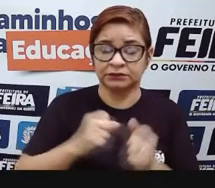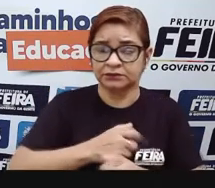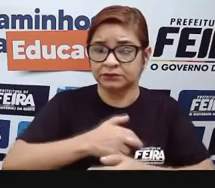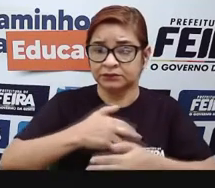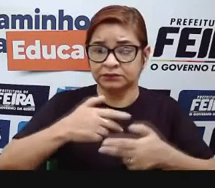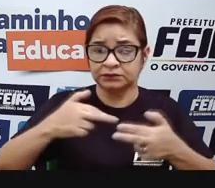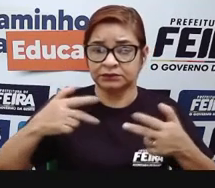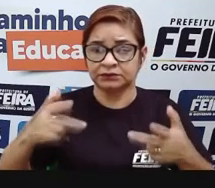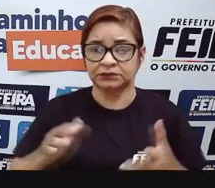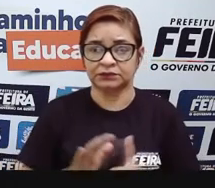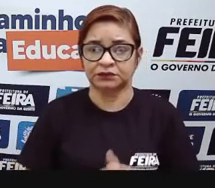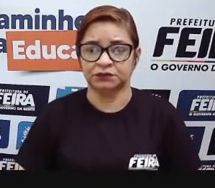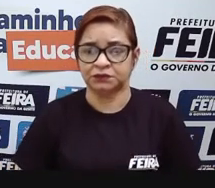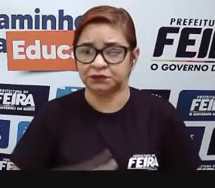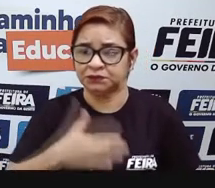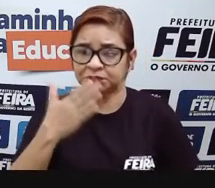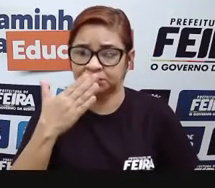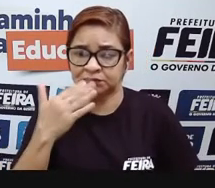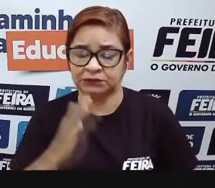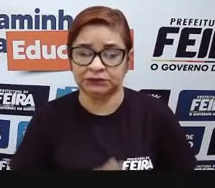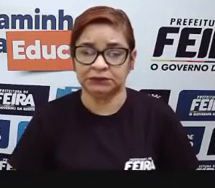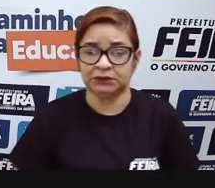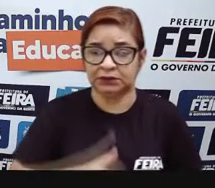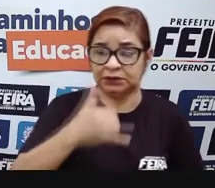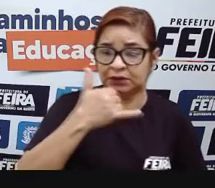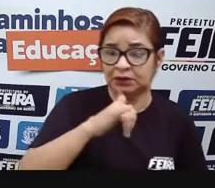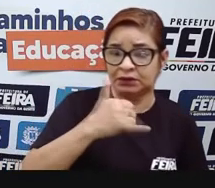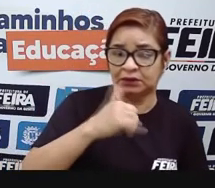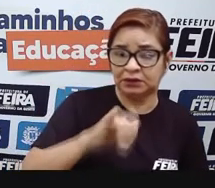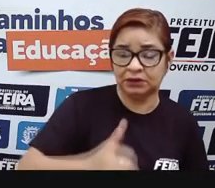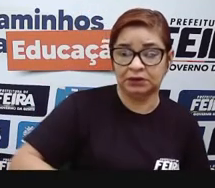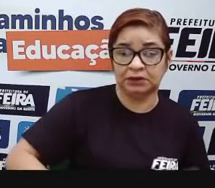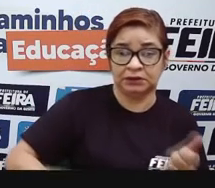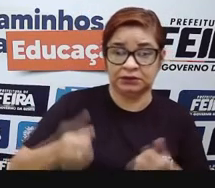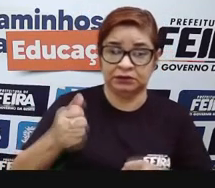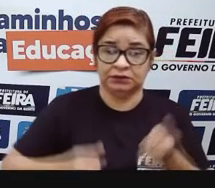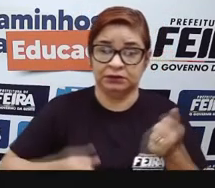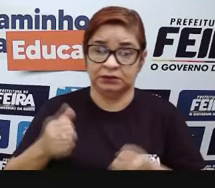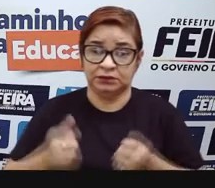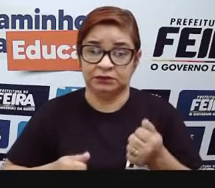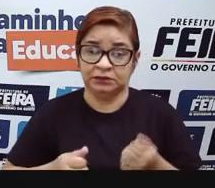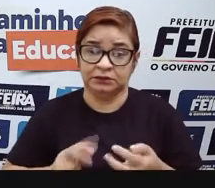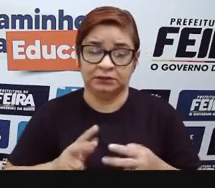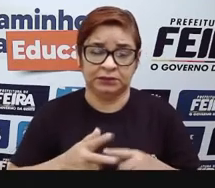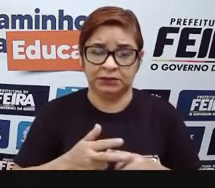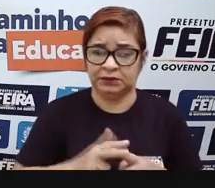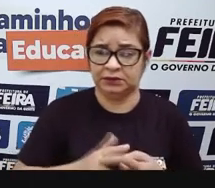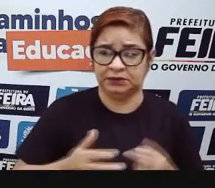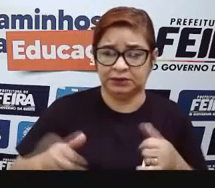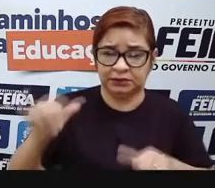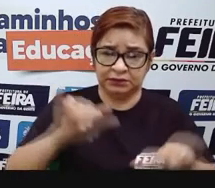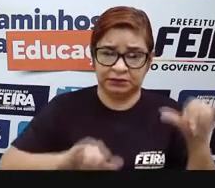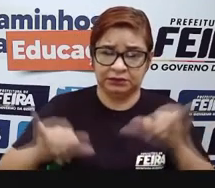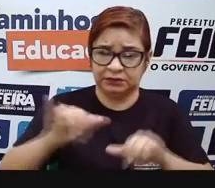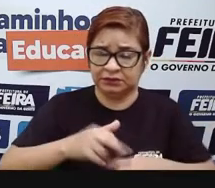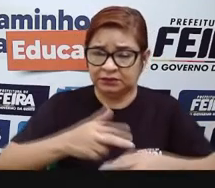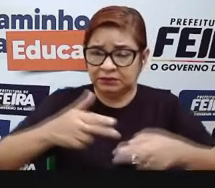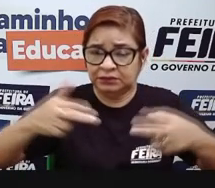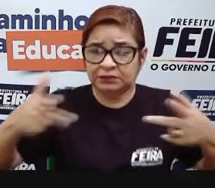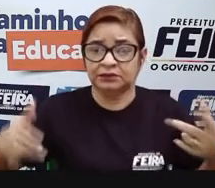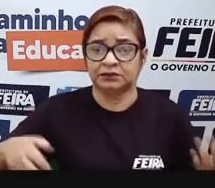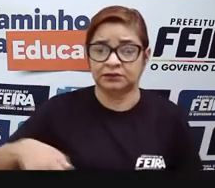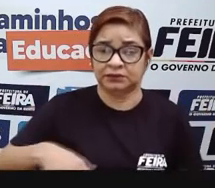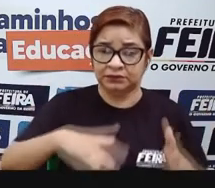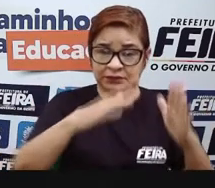produtos. Alimentícios, material de transporte, materiais elétricos, mecânica, química, utensílios